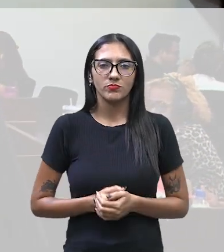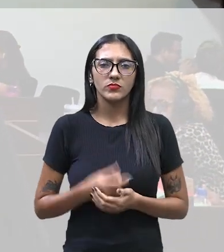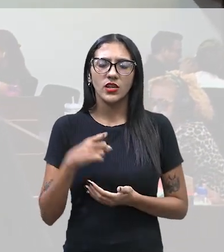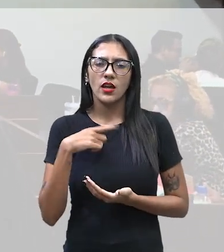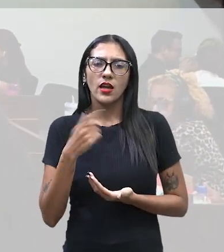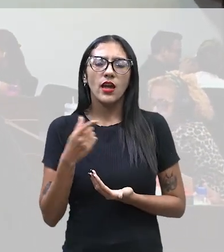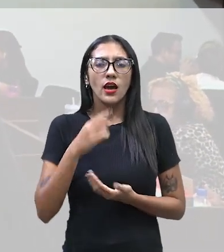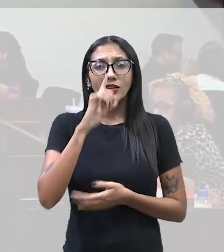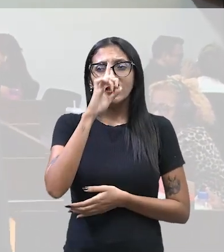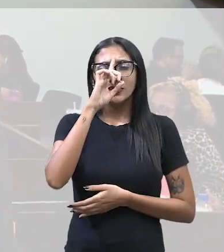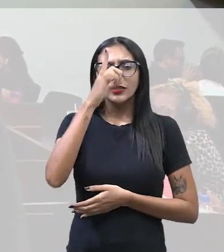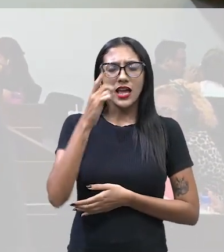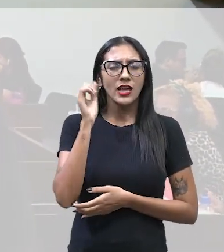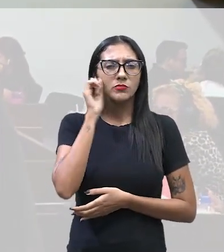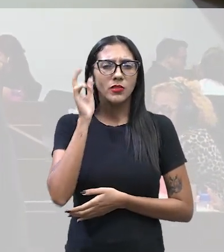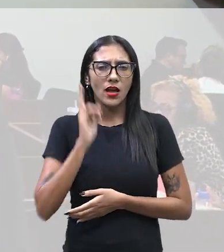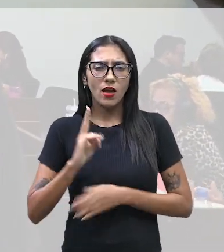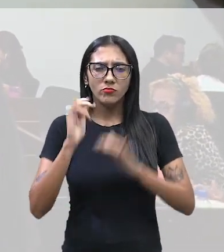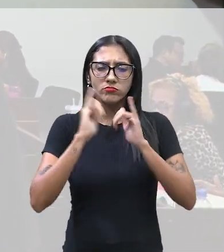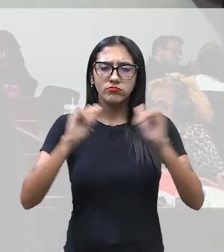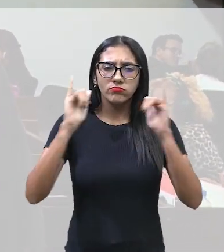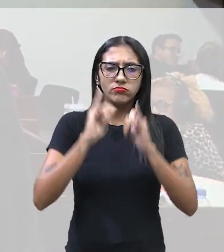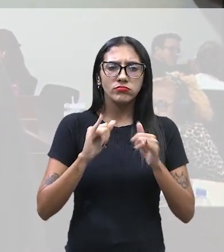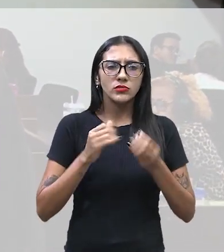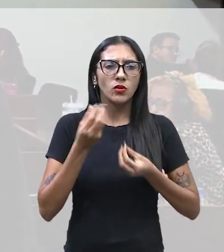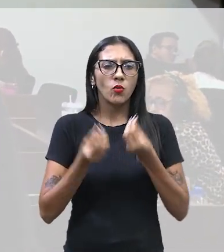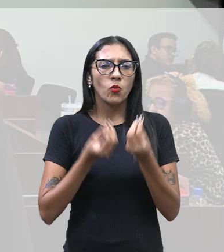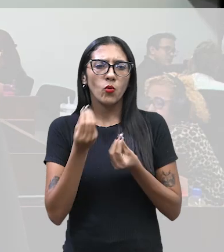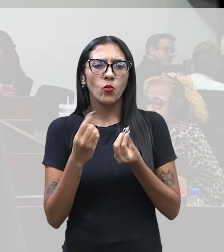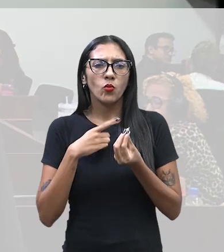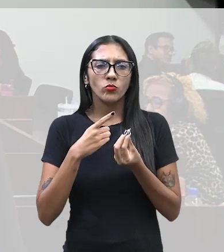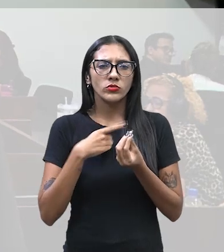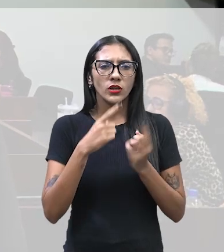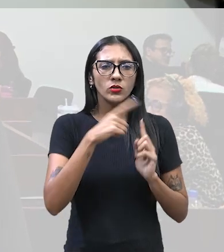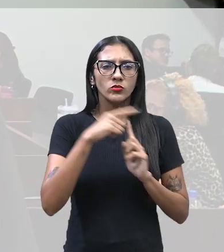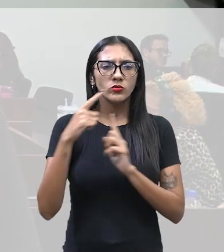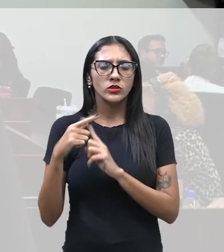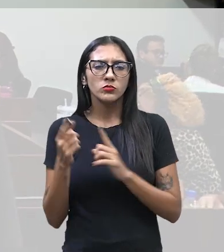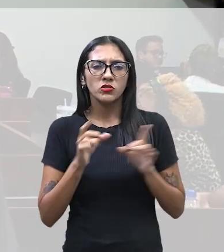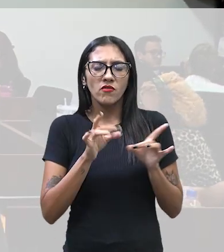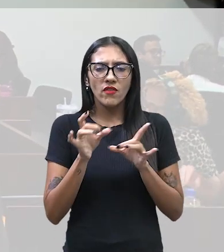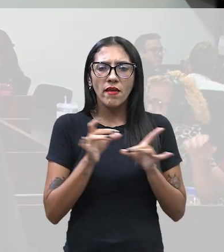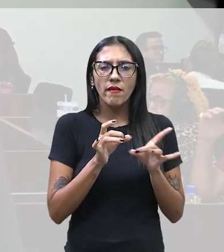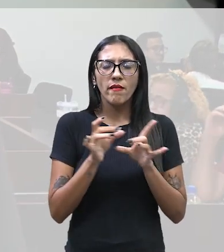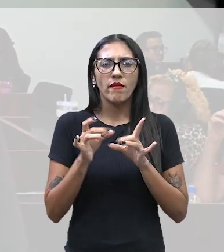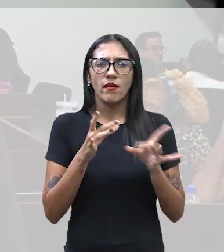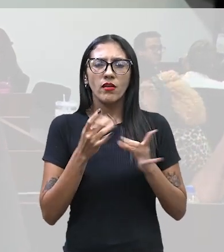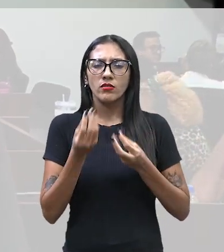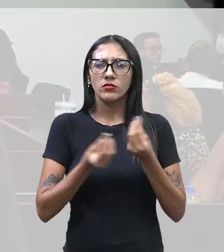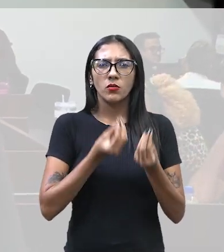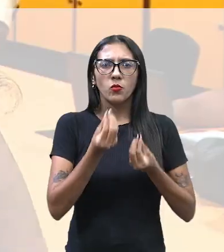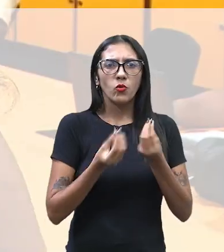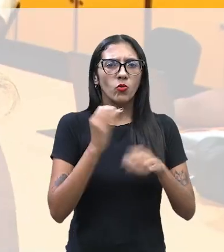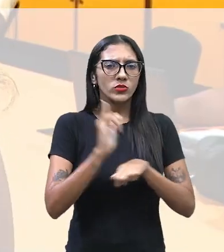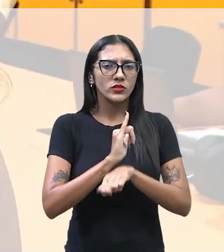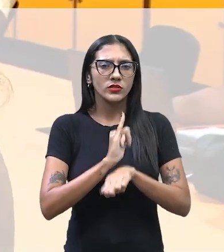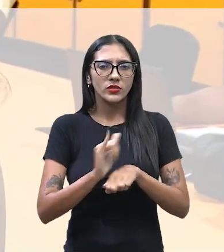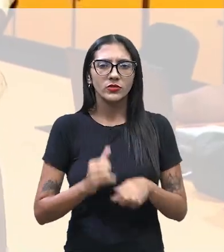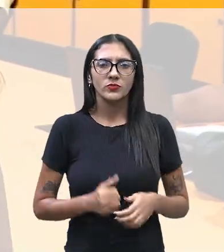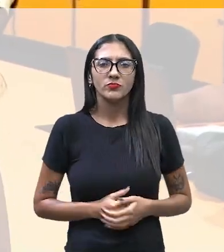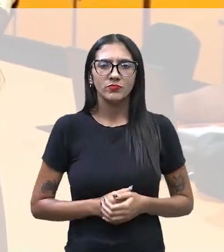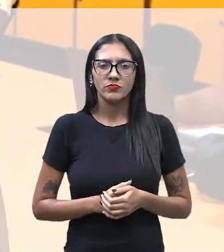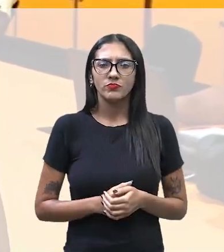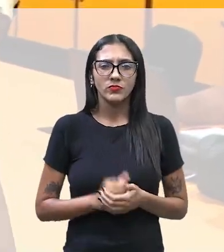alguma coisa, né? É a publicidade. É a forma como se vende o peixe, digamos assim, para ser menos formal. É toda